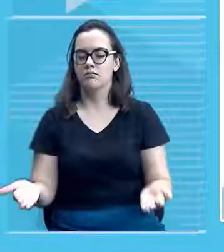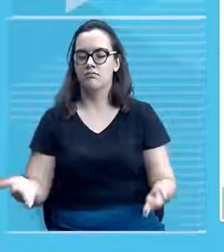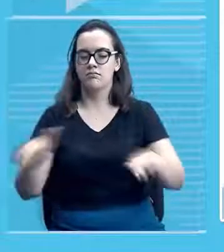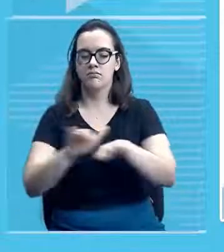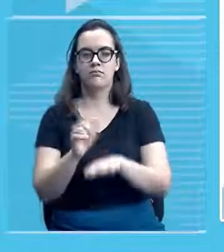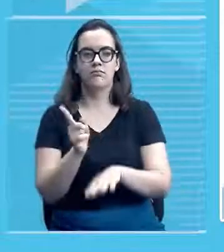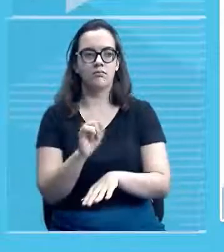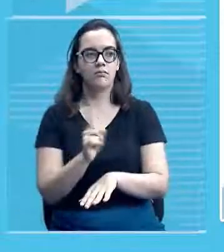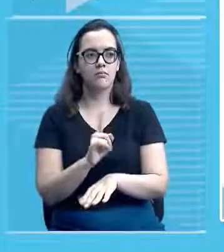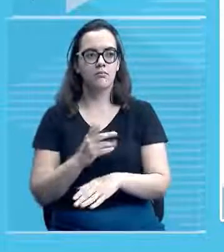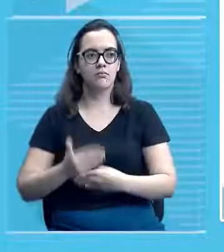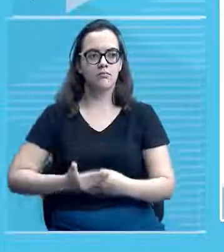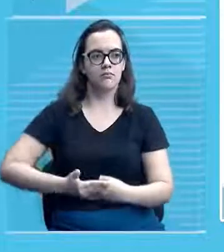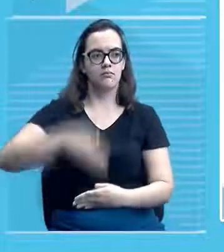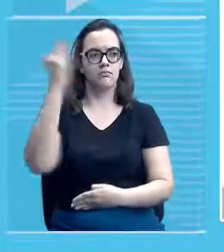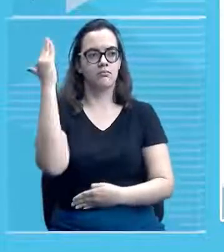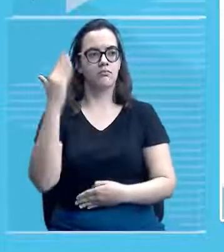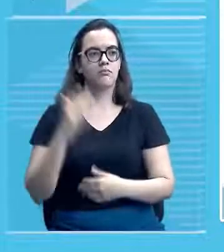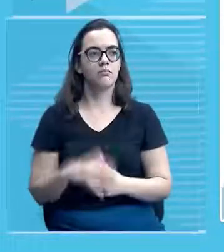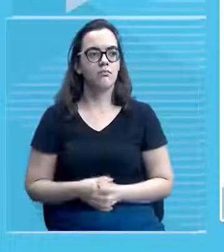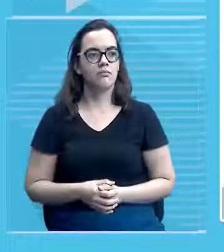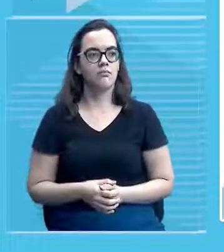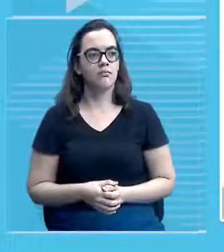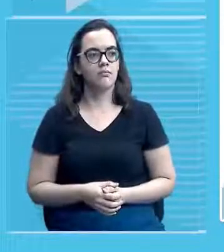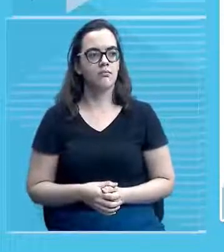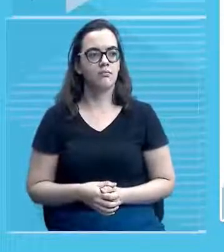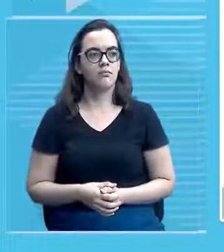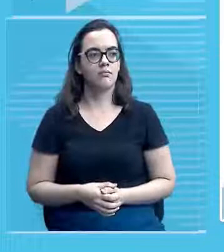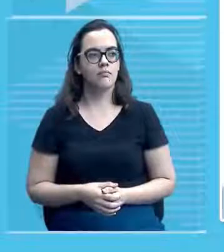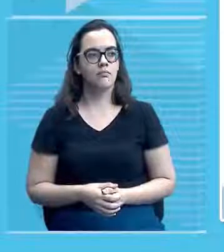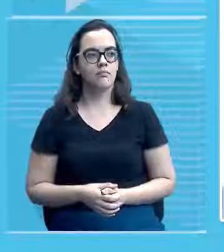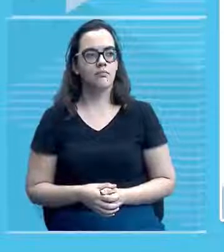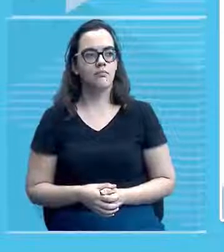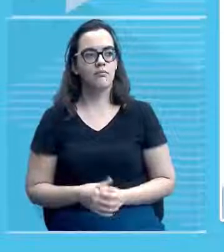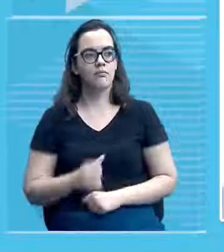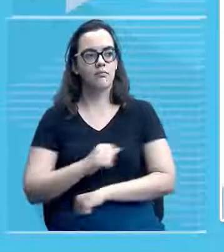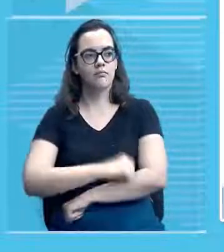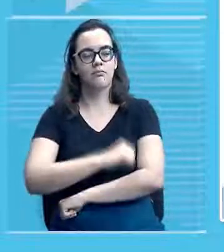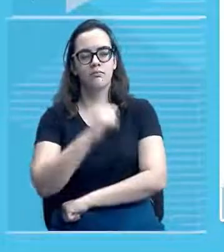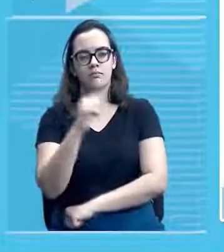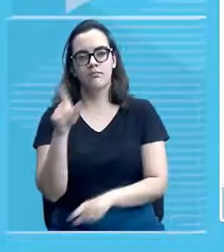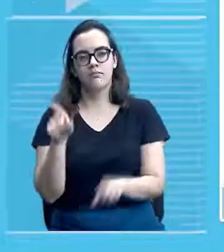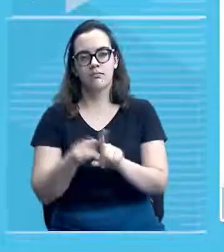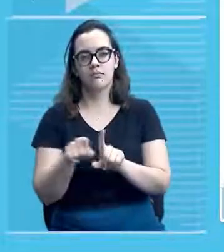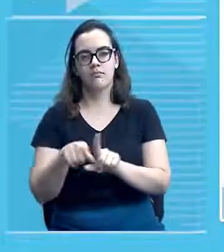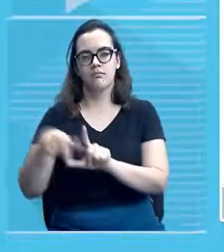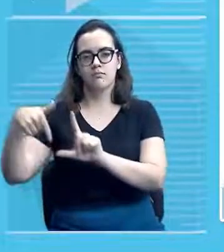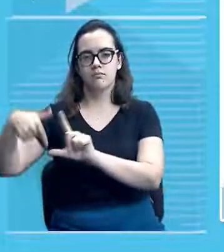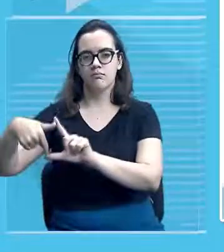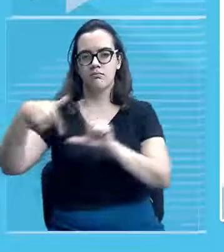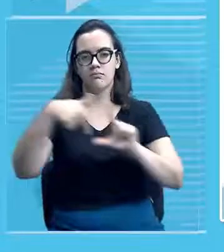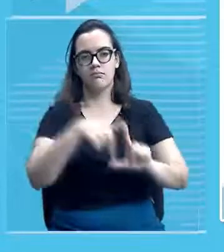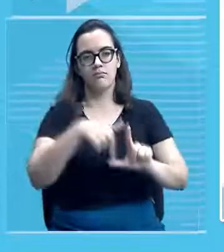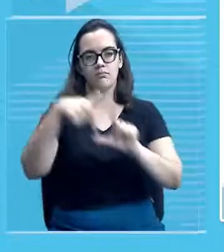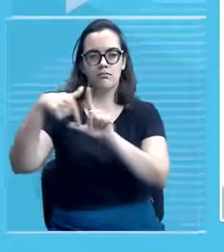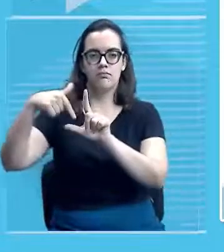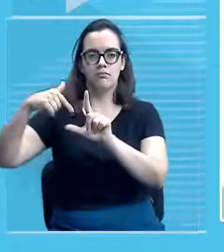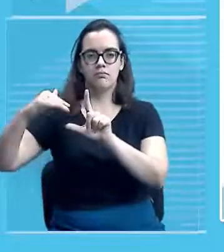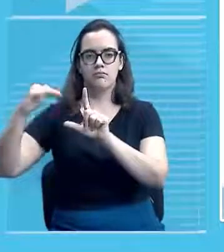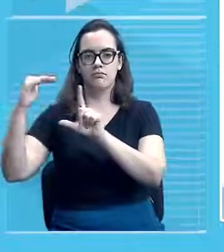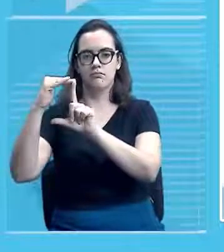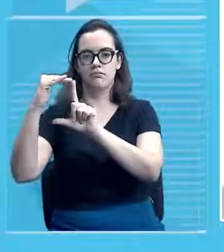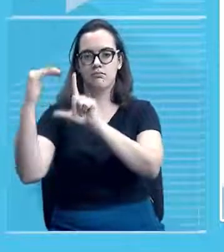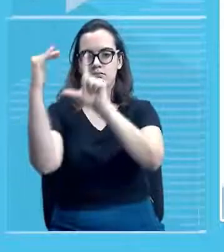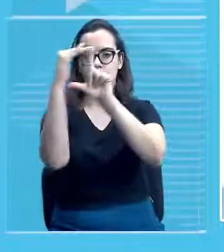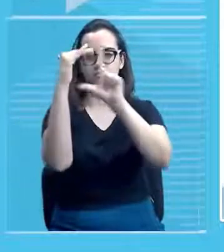arquitetônicos. E aí, você vê aqui a imagem, né? Você vê aí que na nossa introdução do nosso texto tem termos aí